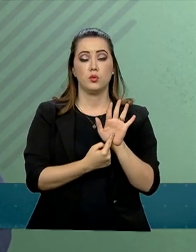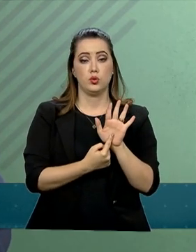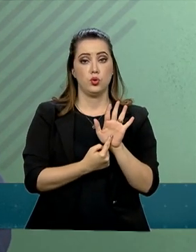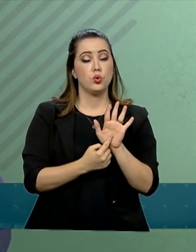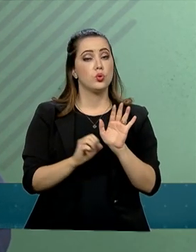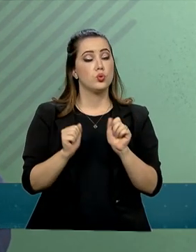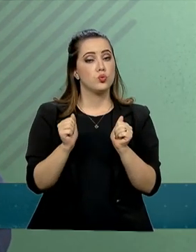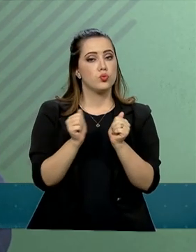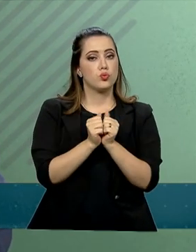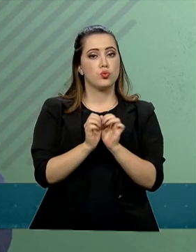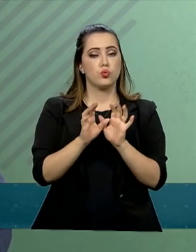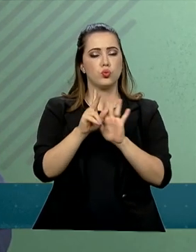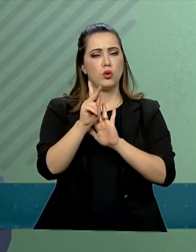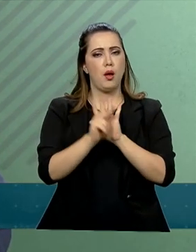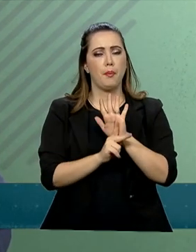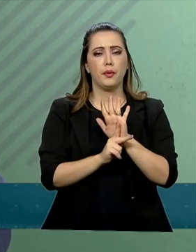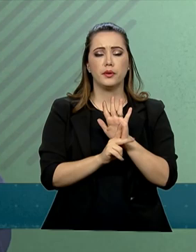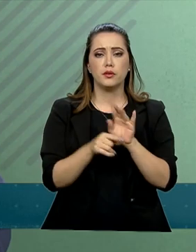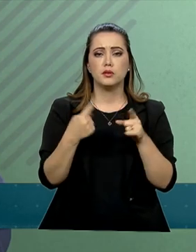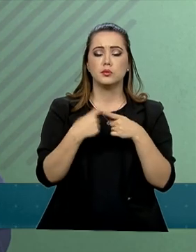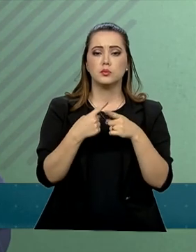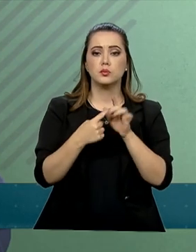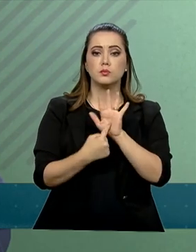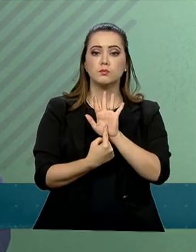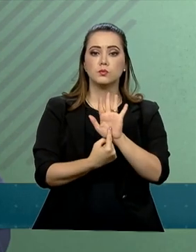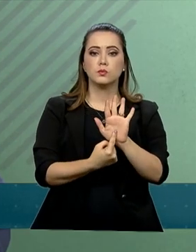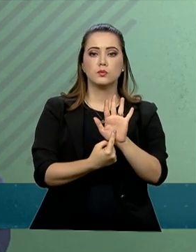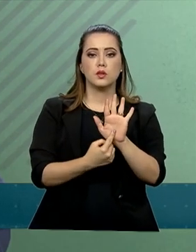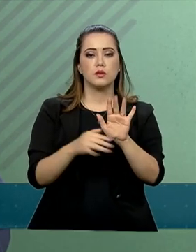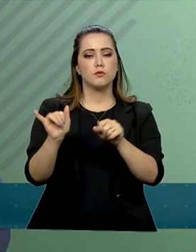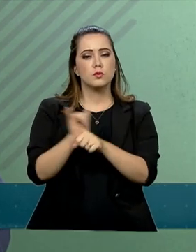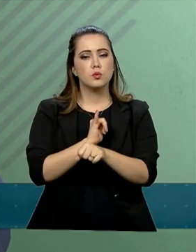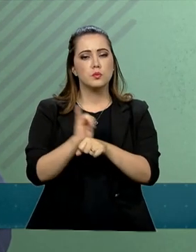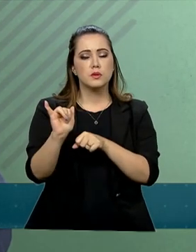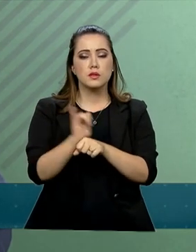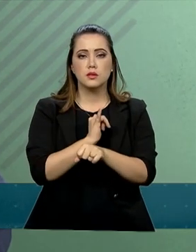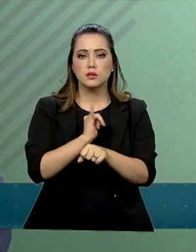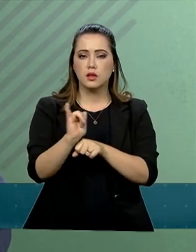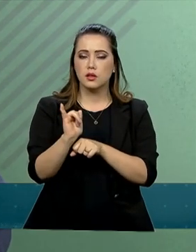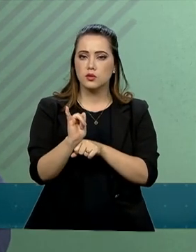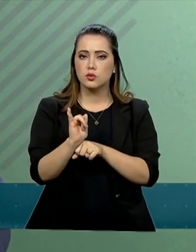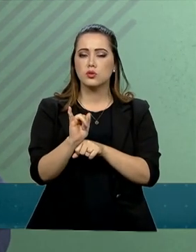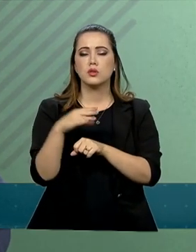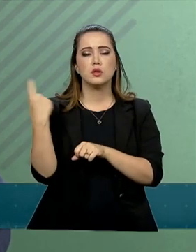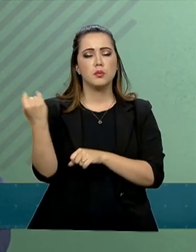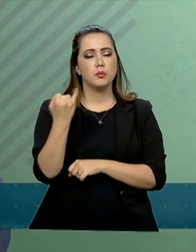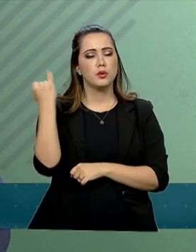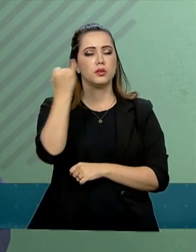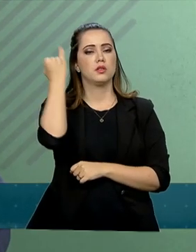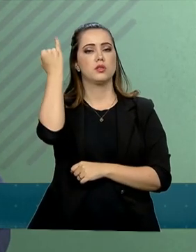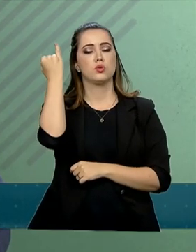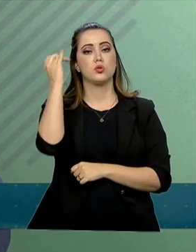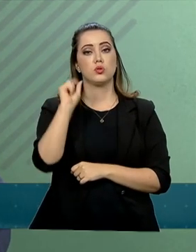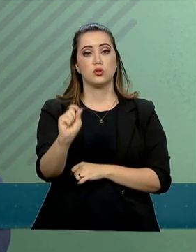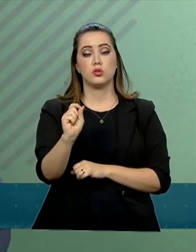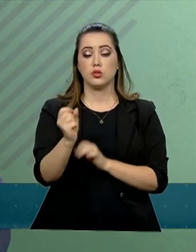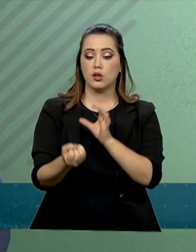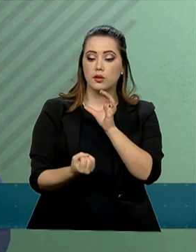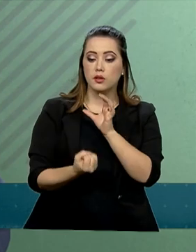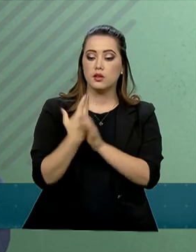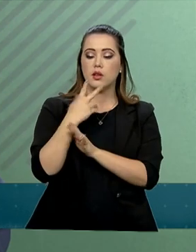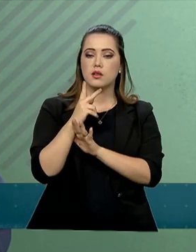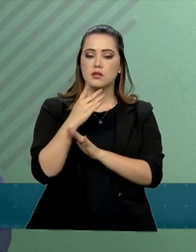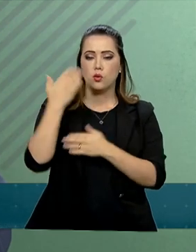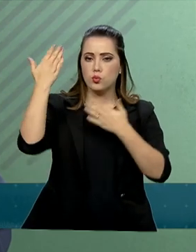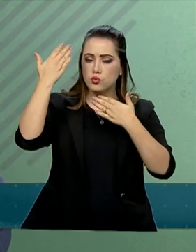na portaria por serem considerados estratégicos e de ganhos substanciais na produção de